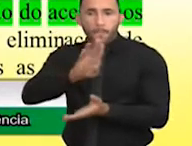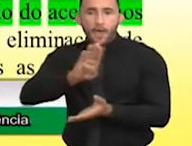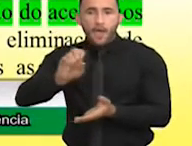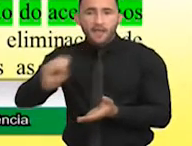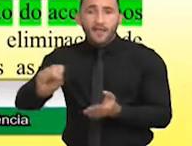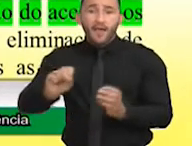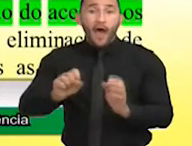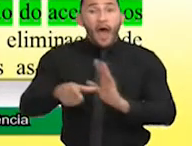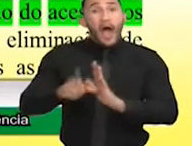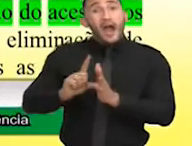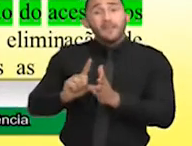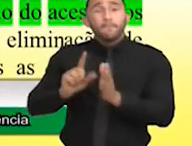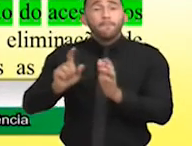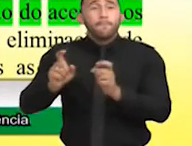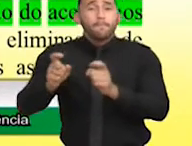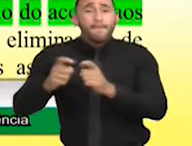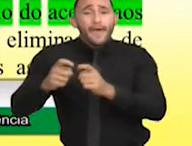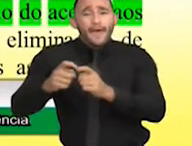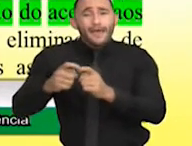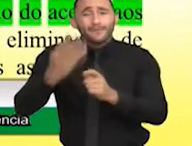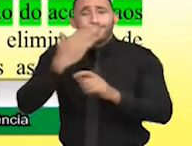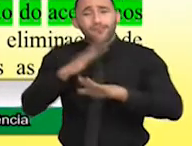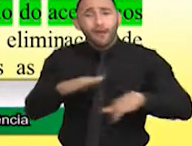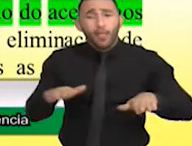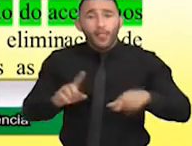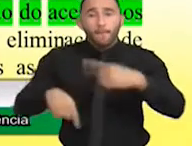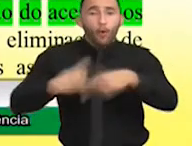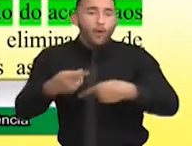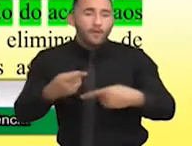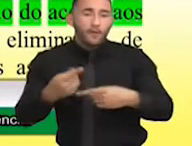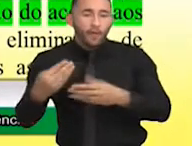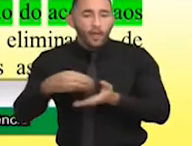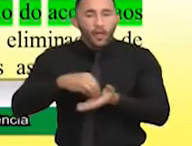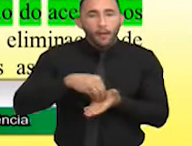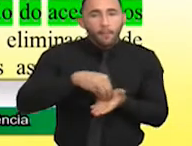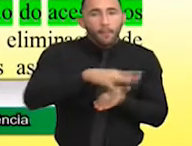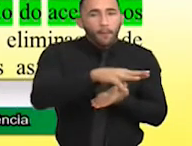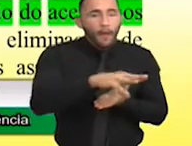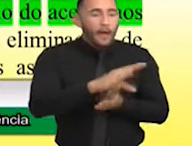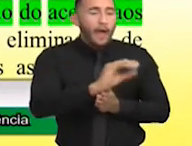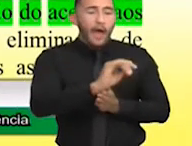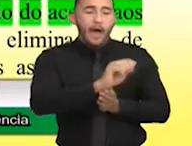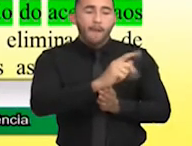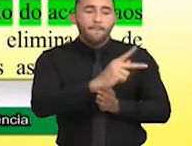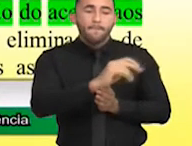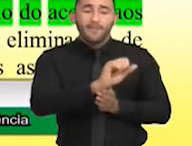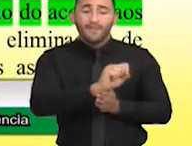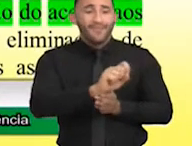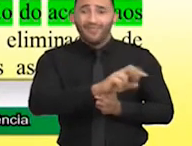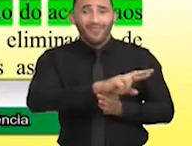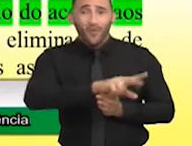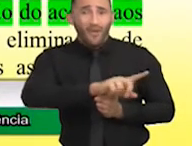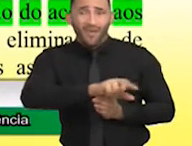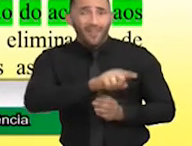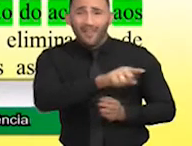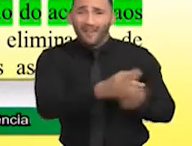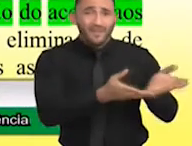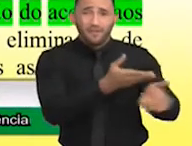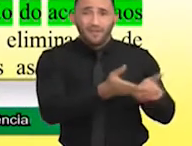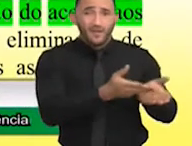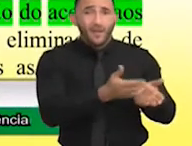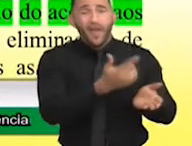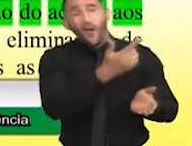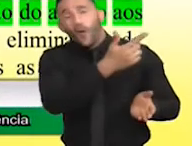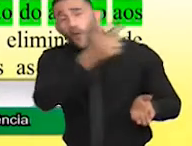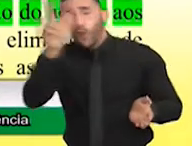ah, passa com o pediatra. Aí o pediatra encaminha para o CAPS. CAPS não é para fazer tratamento sensorial. O CAPS é uma situação